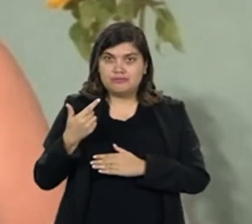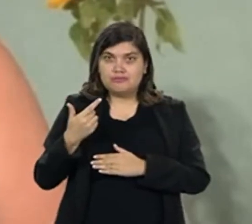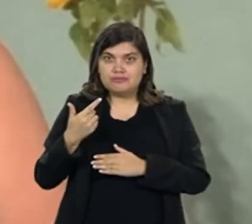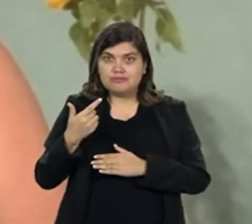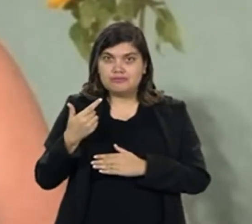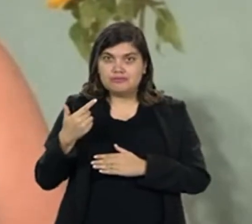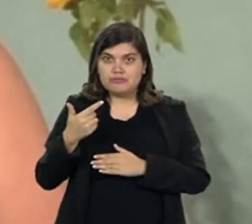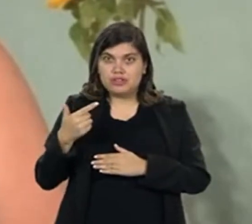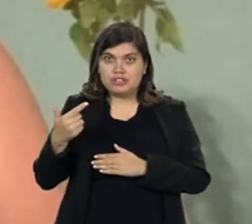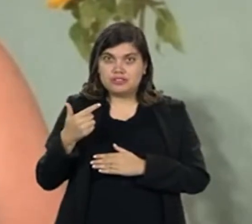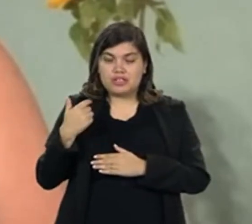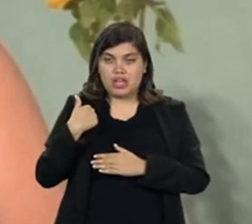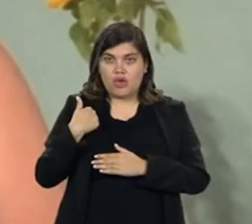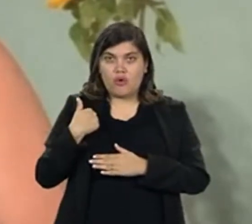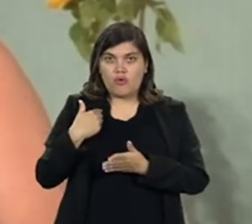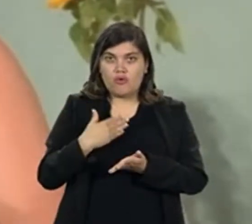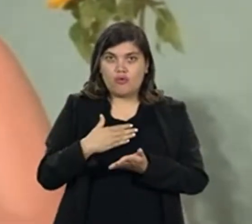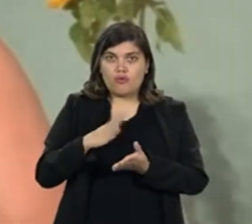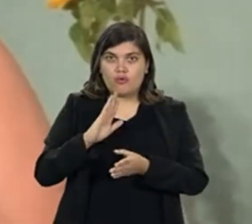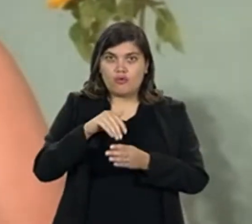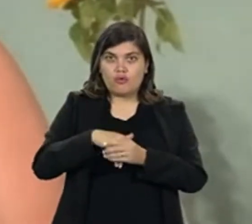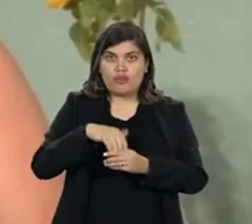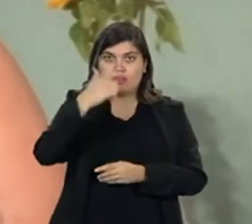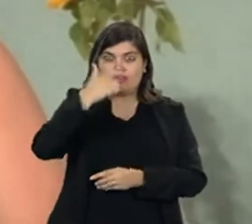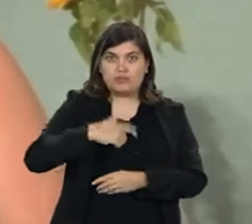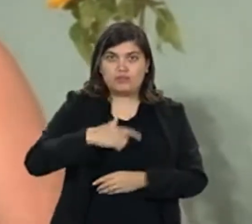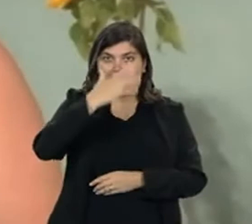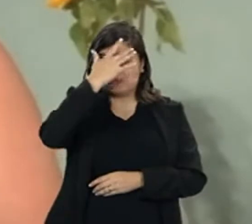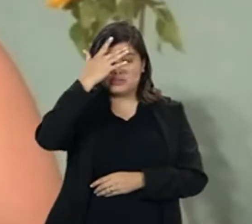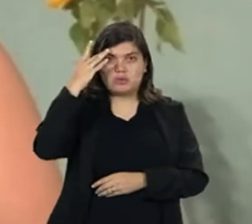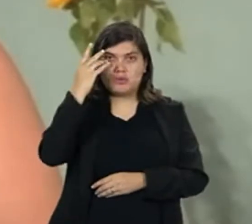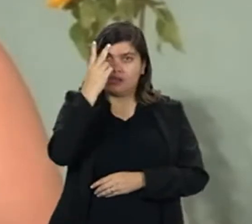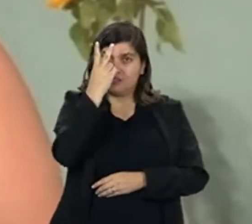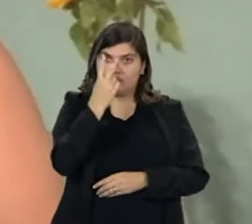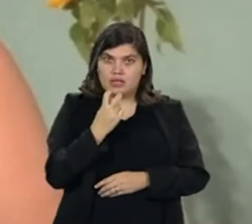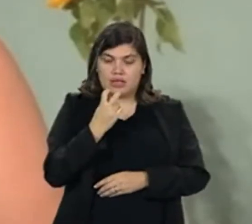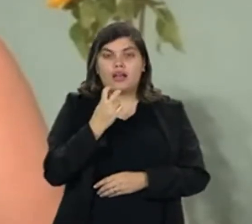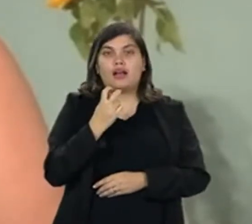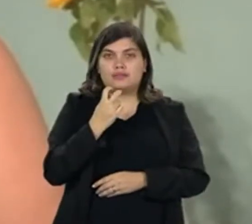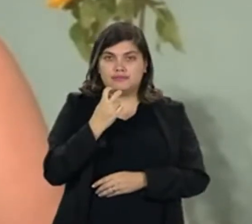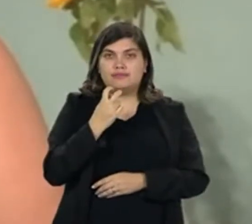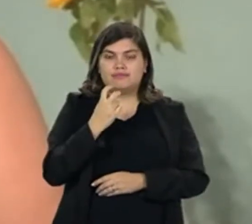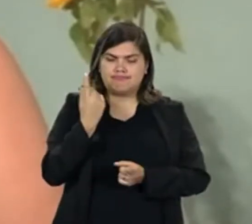33 anos em que eu voto como uma pessoa cega,